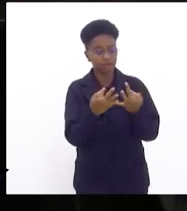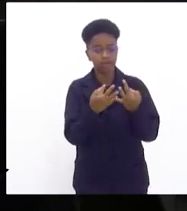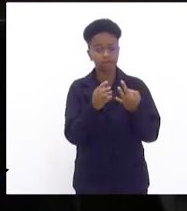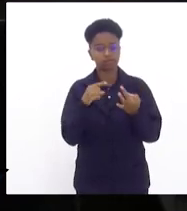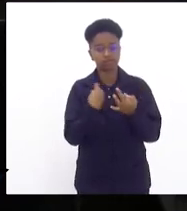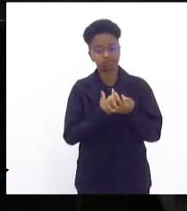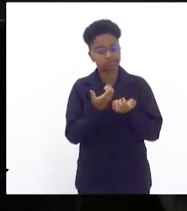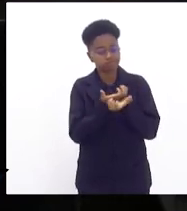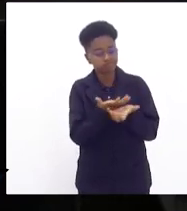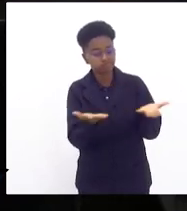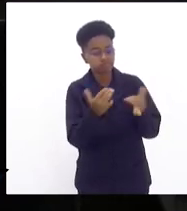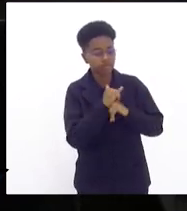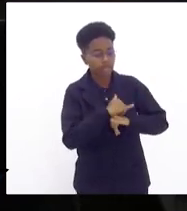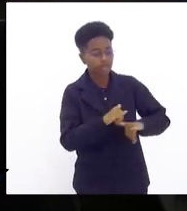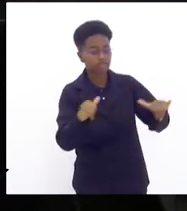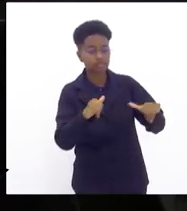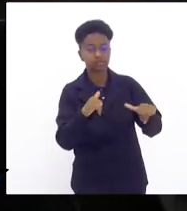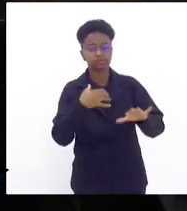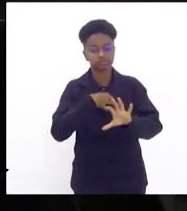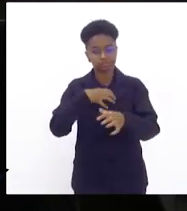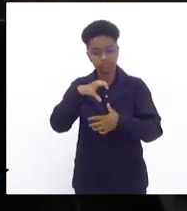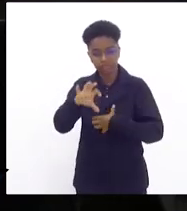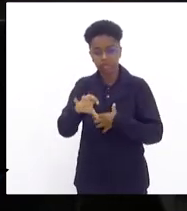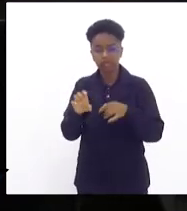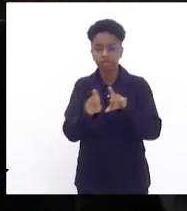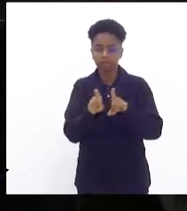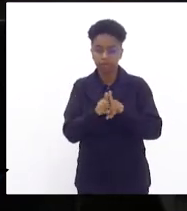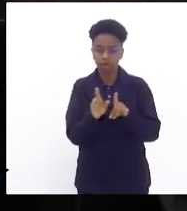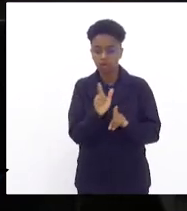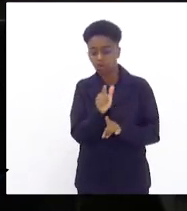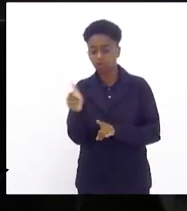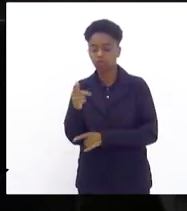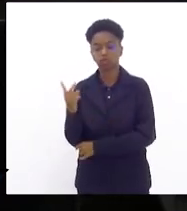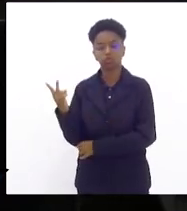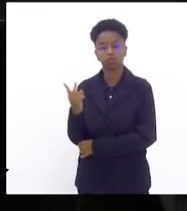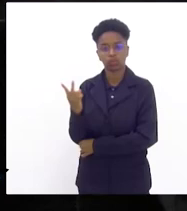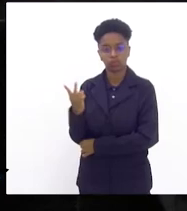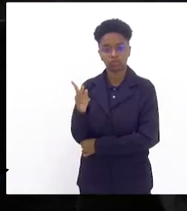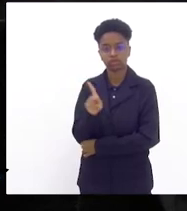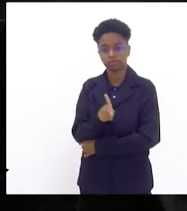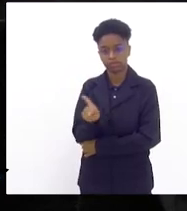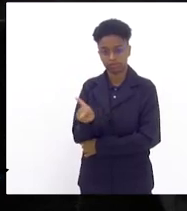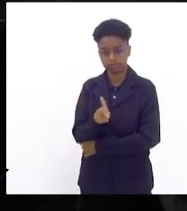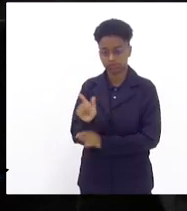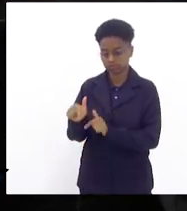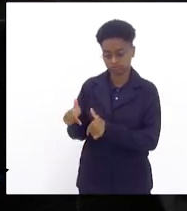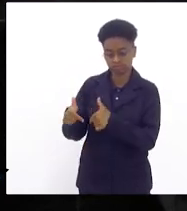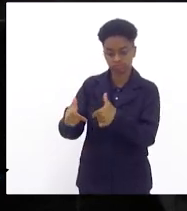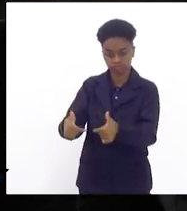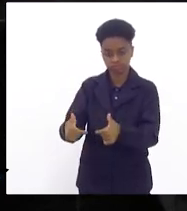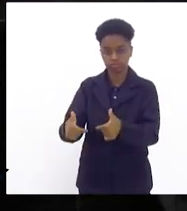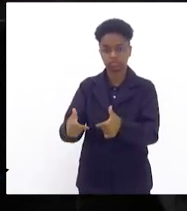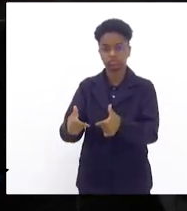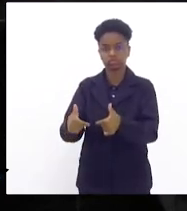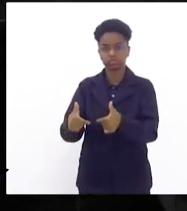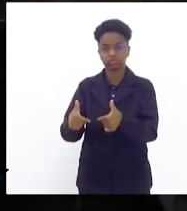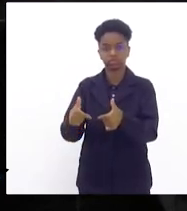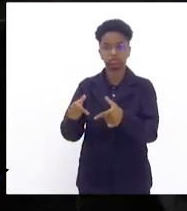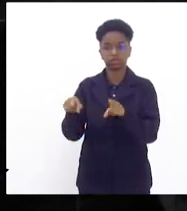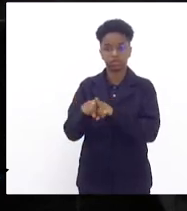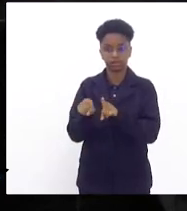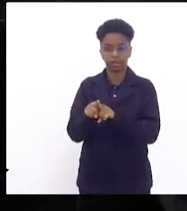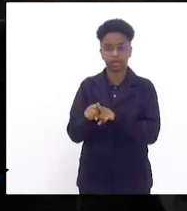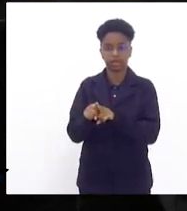solidariedade. Ainda tivemos duas outras professoras que atuaram imobilizando o